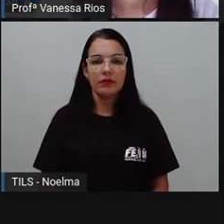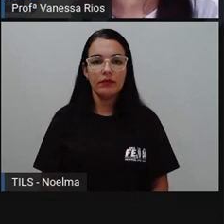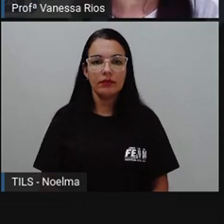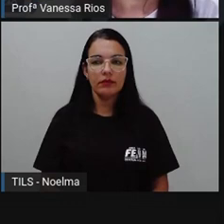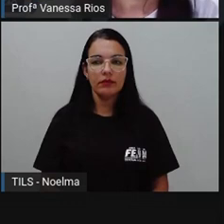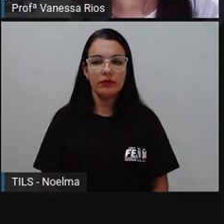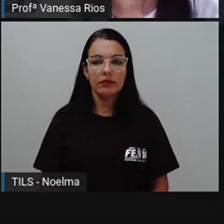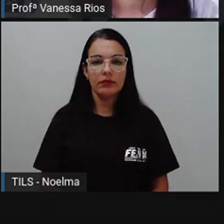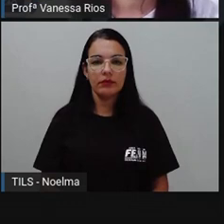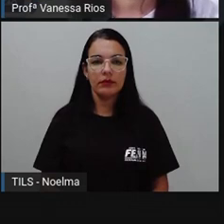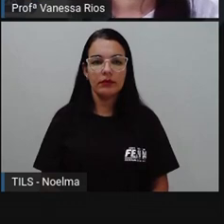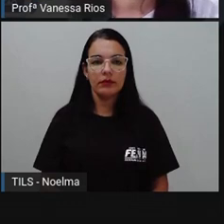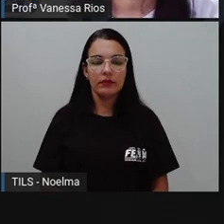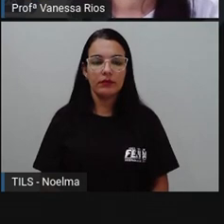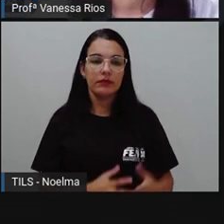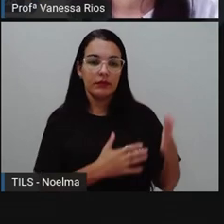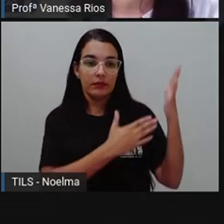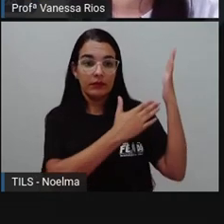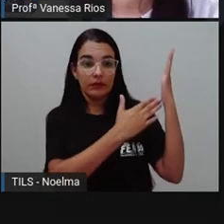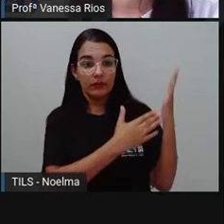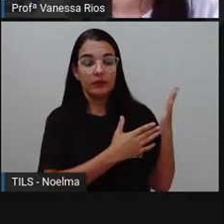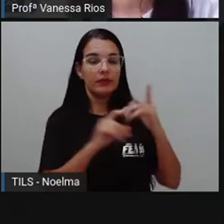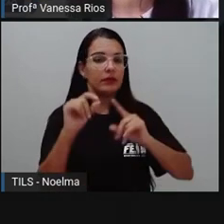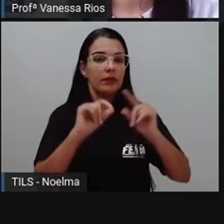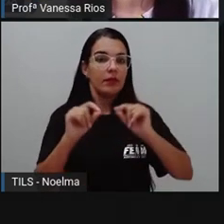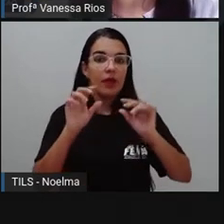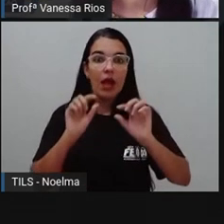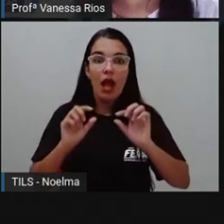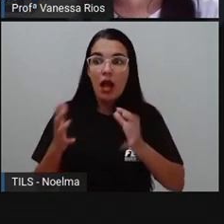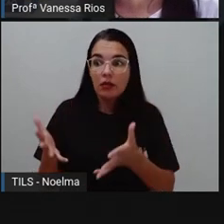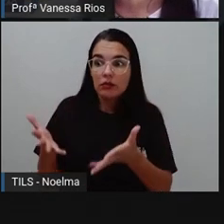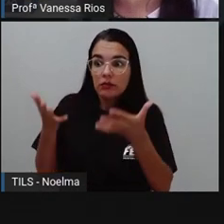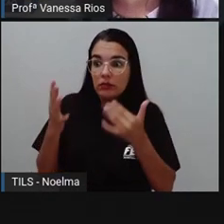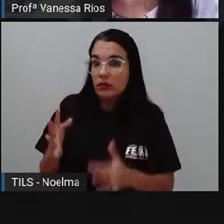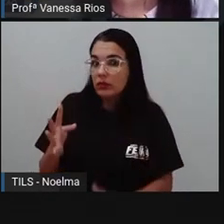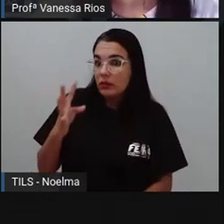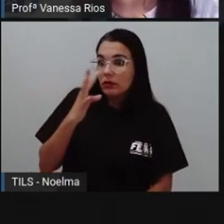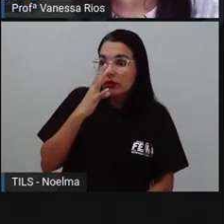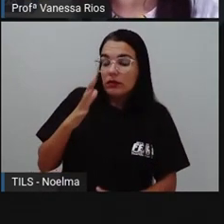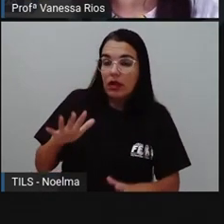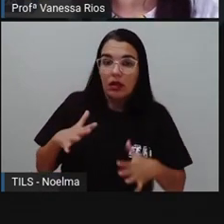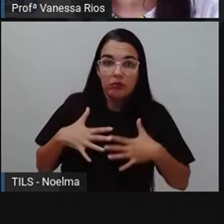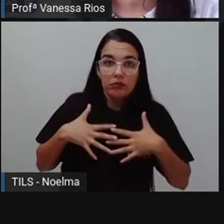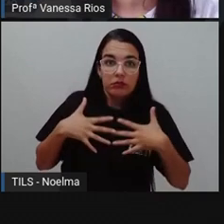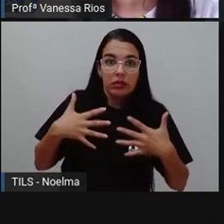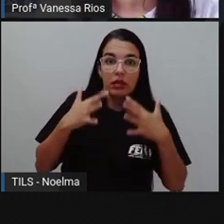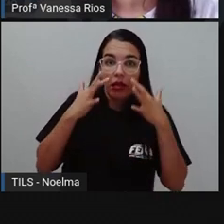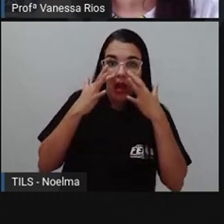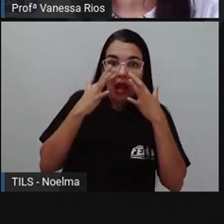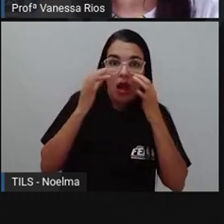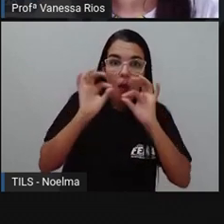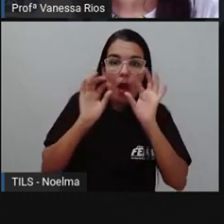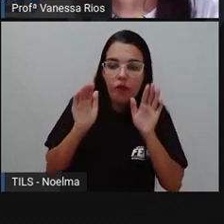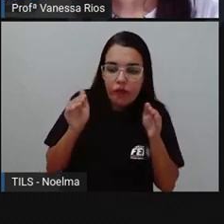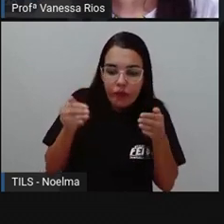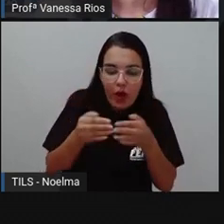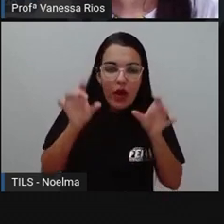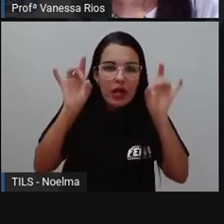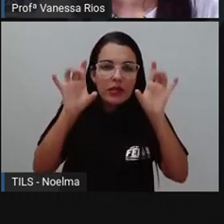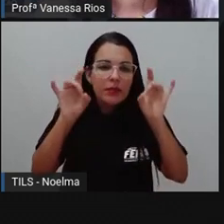atenção na história é o foco todo especial na construção do caráter e da sensibilidade do personagem principal.